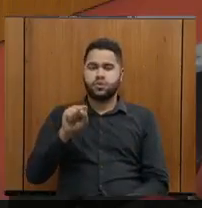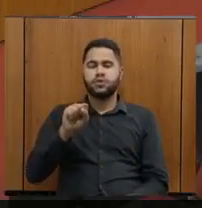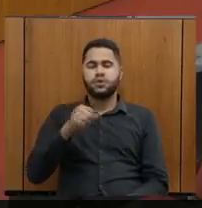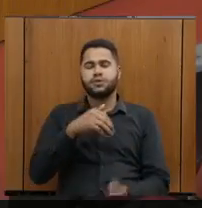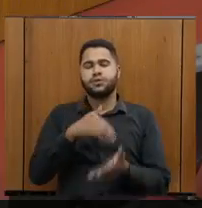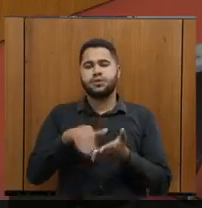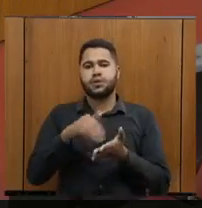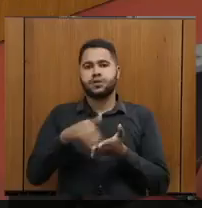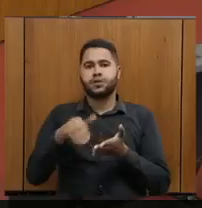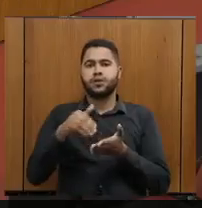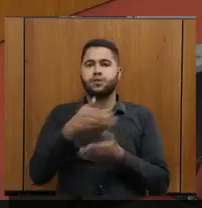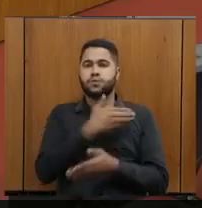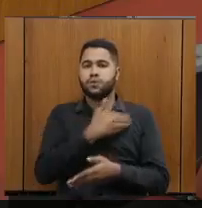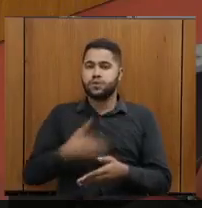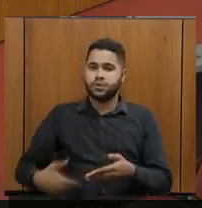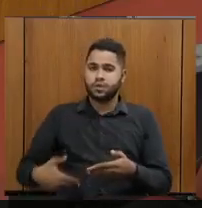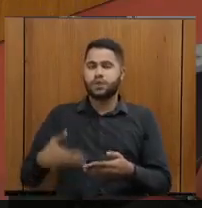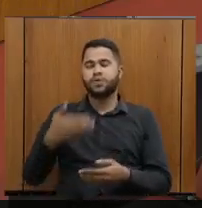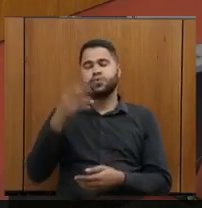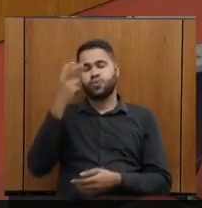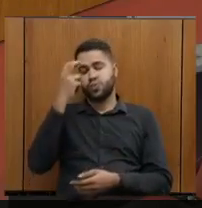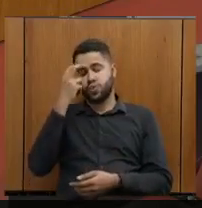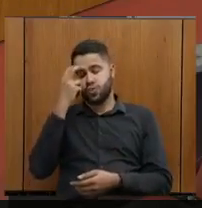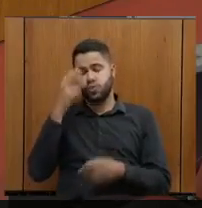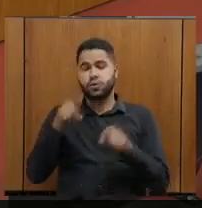Estado, Cultura e Turismo.